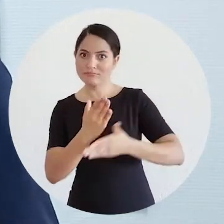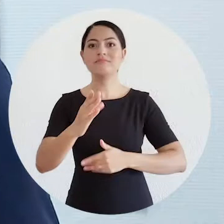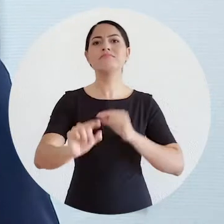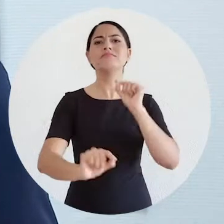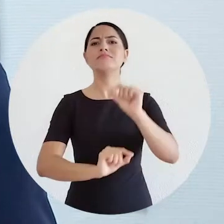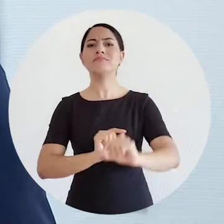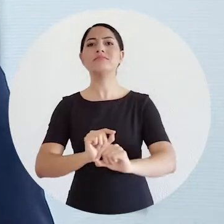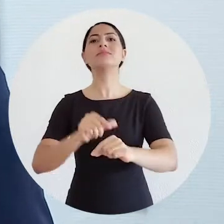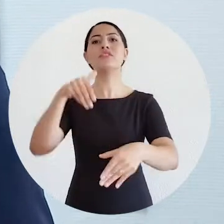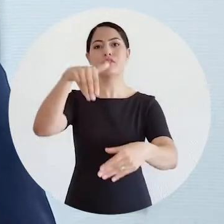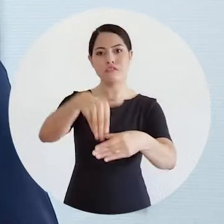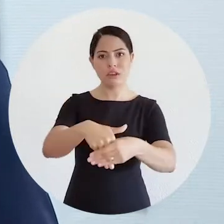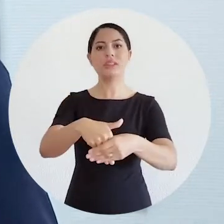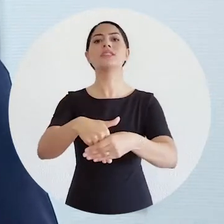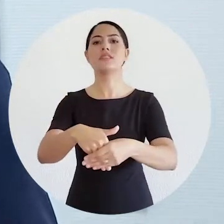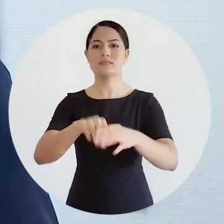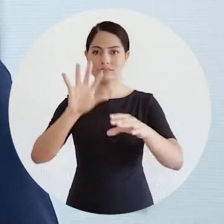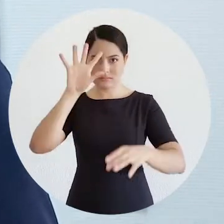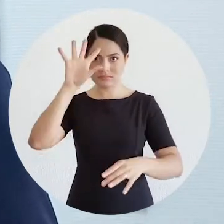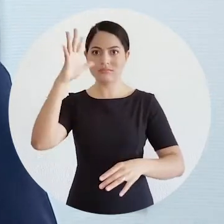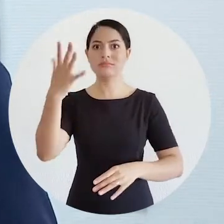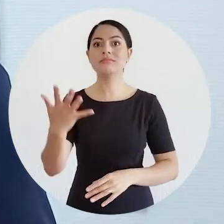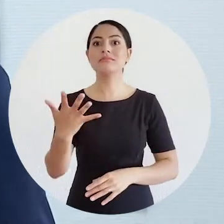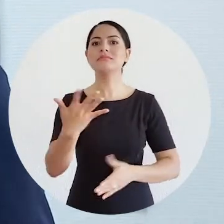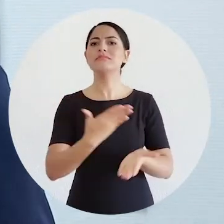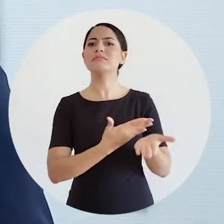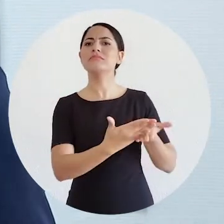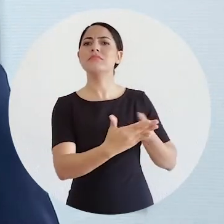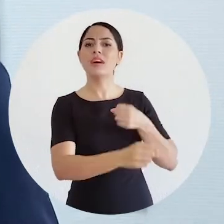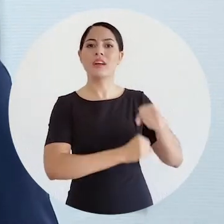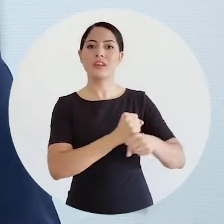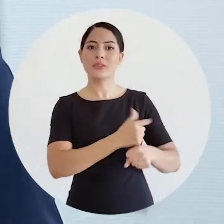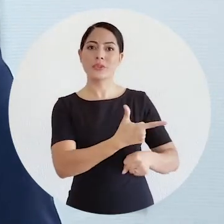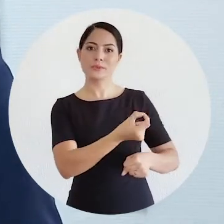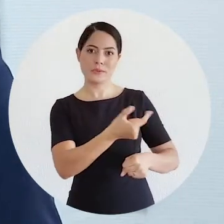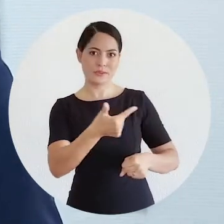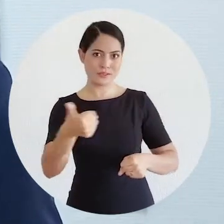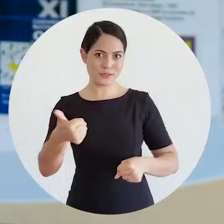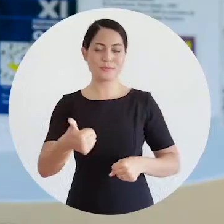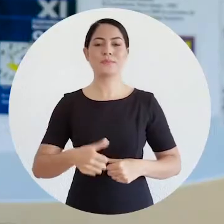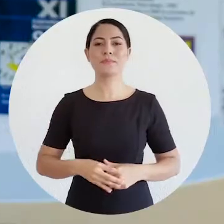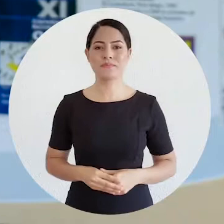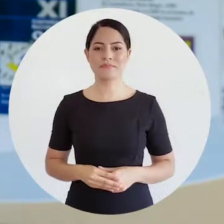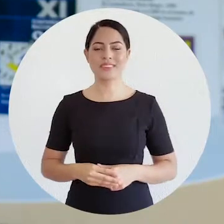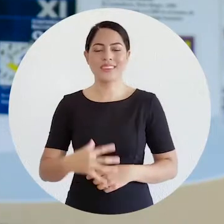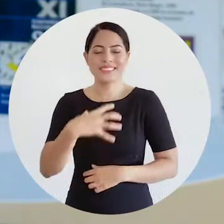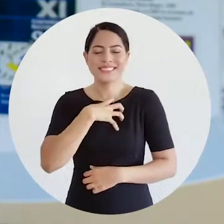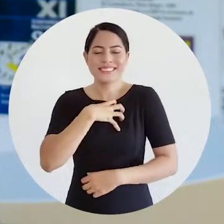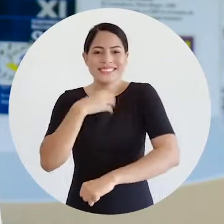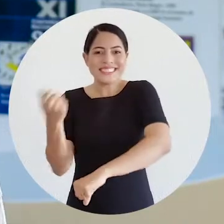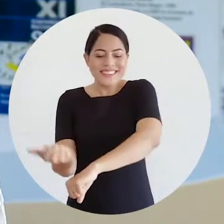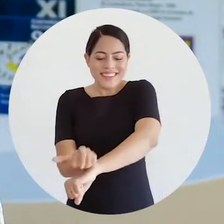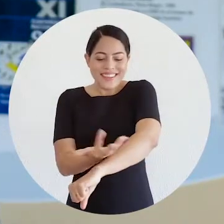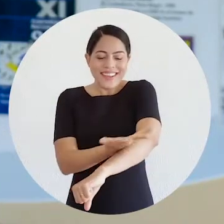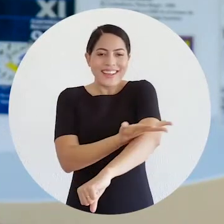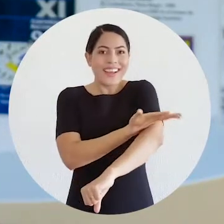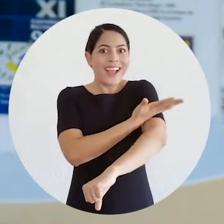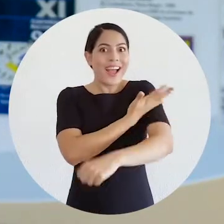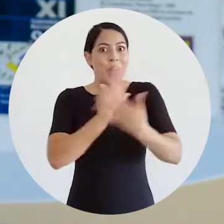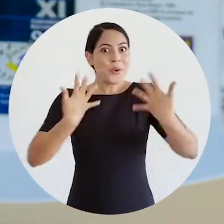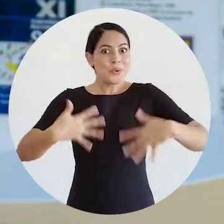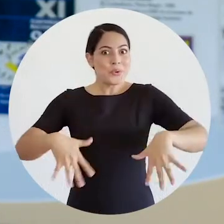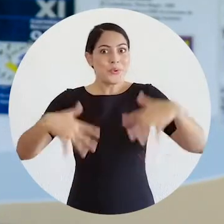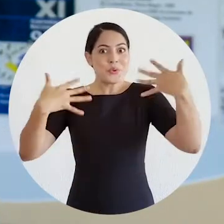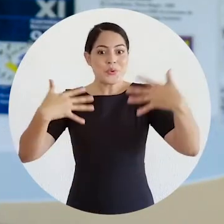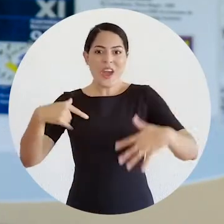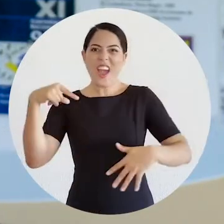já para o processo eleitoral, que será realizado a partir de 2021. Muita emoção nesse dia